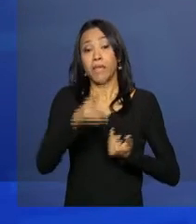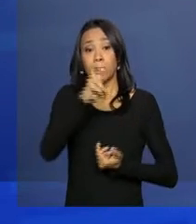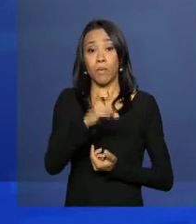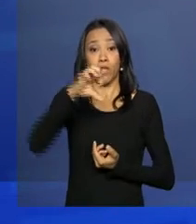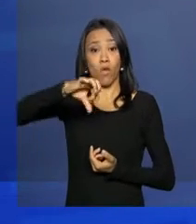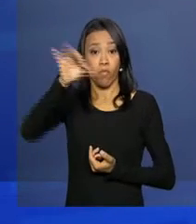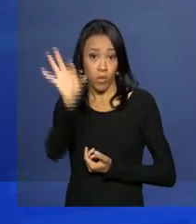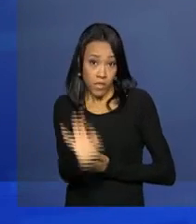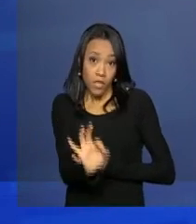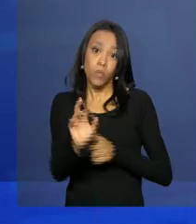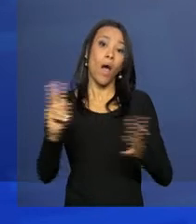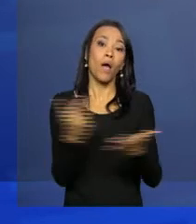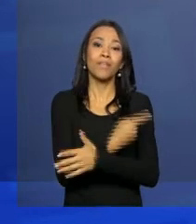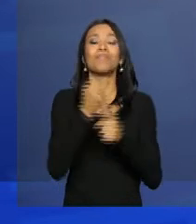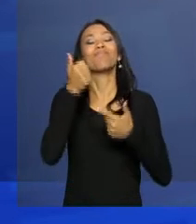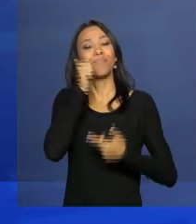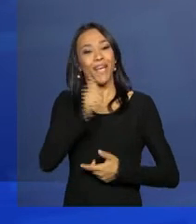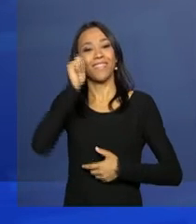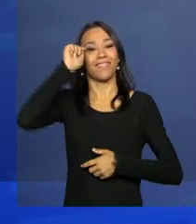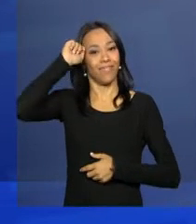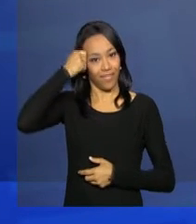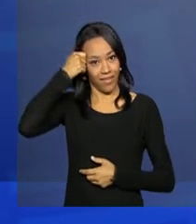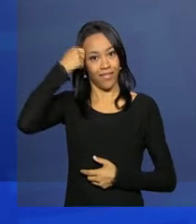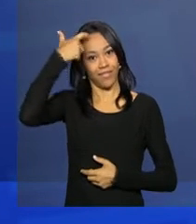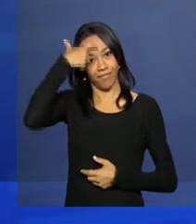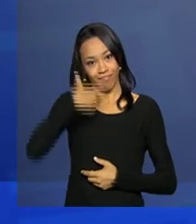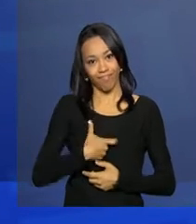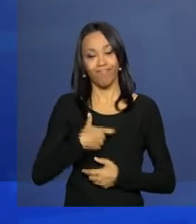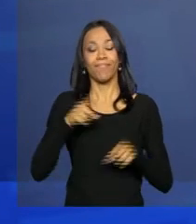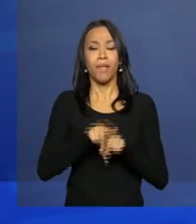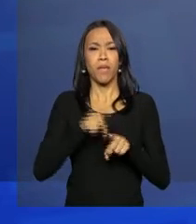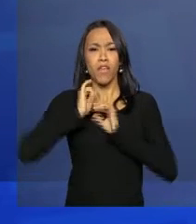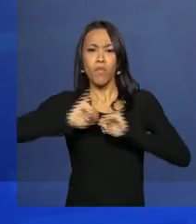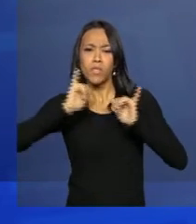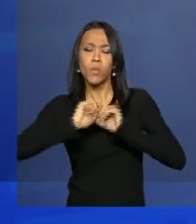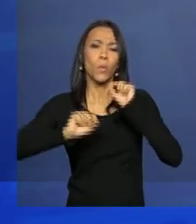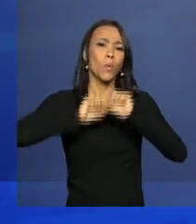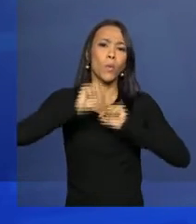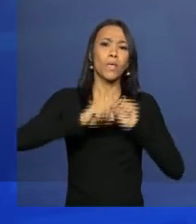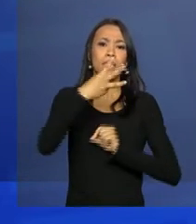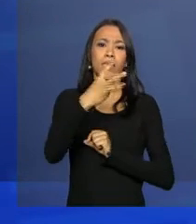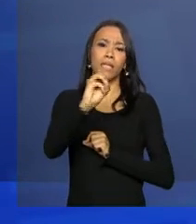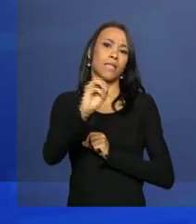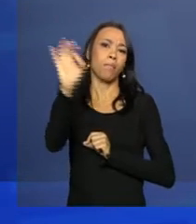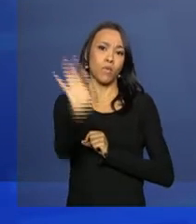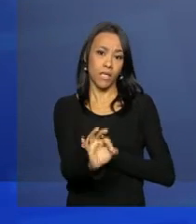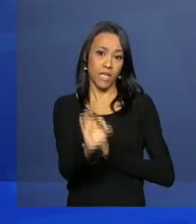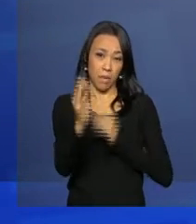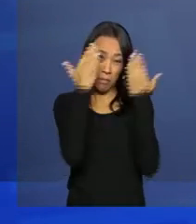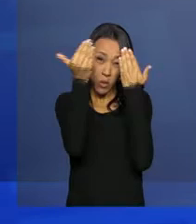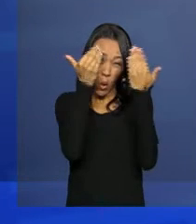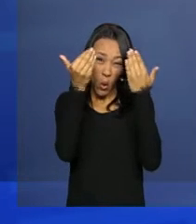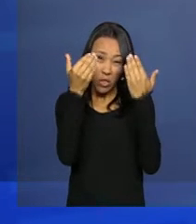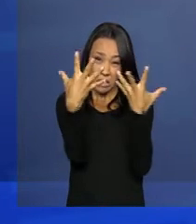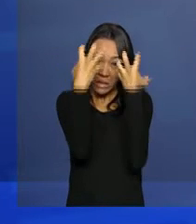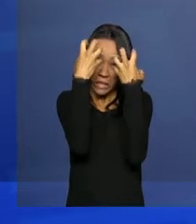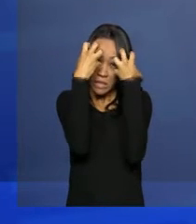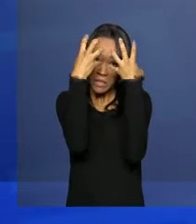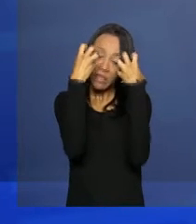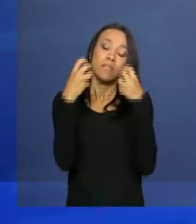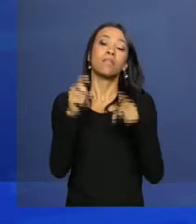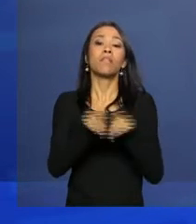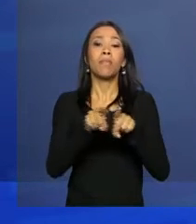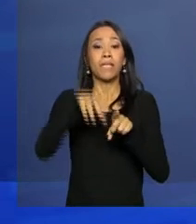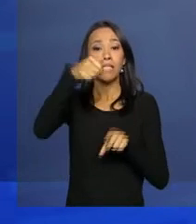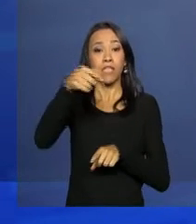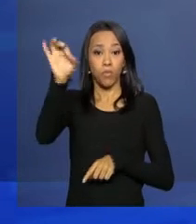deles foram cometidos contra mulheres negras. Entre os relatos, 30% corresponderam à violência psicológica, 7%